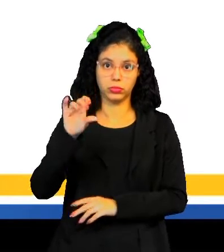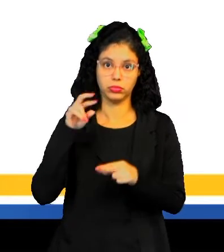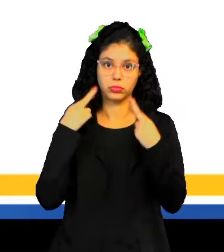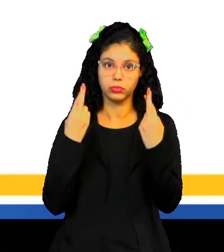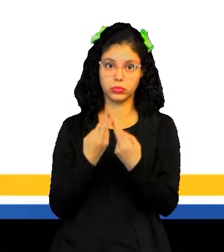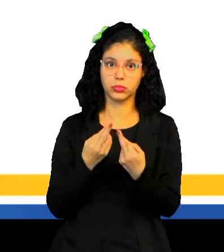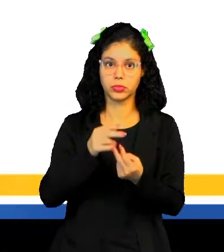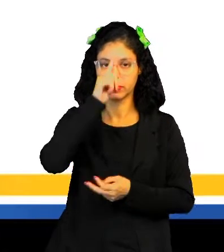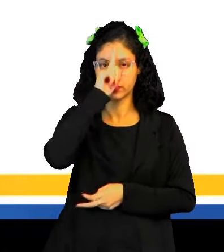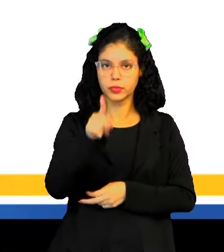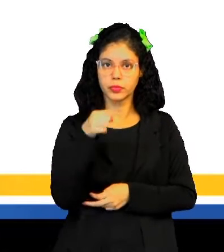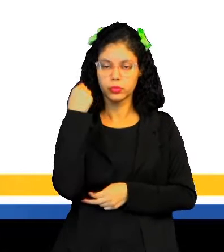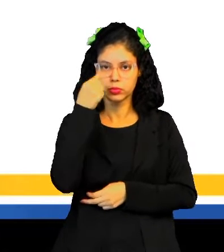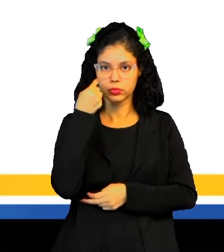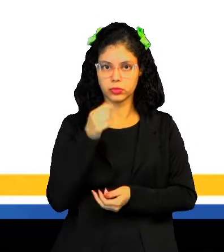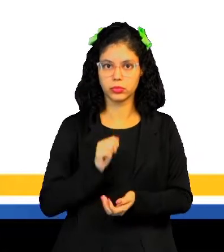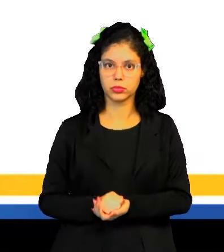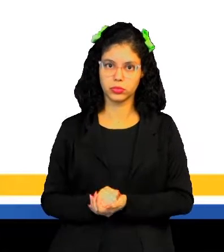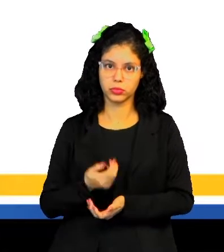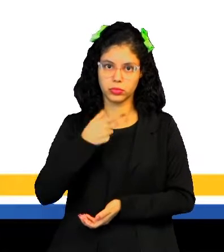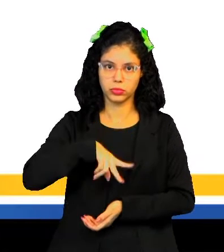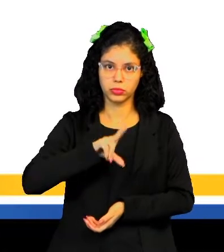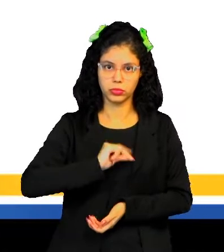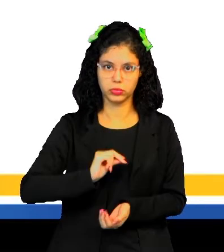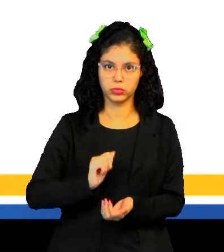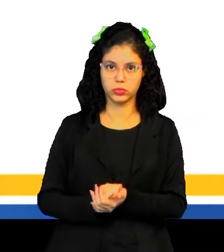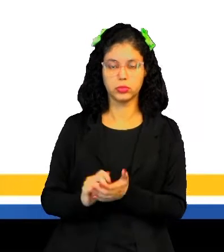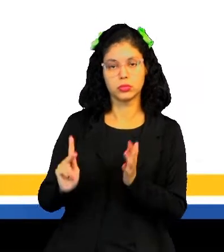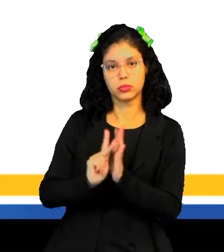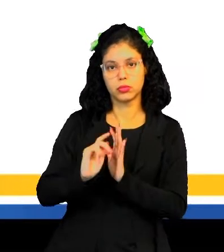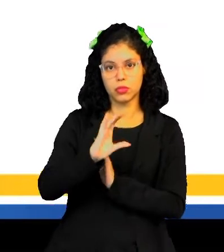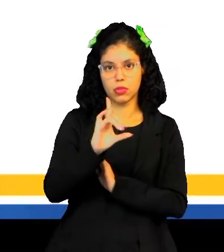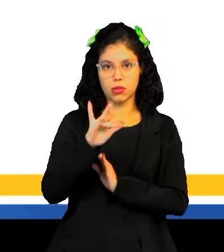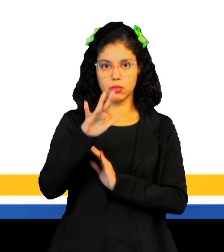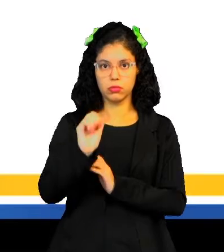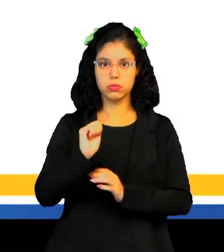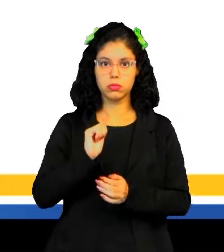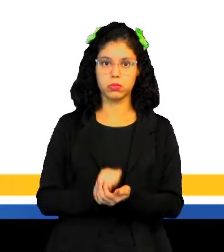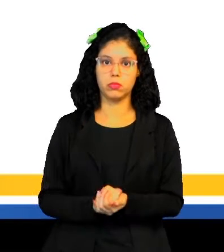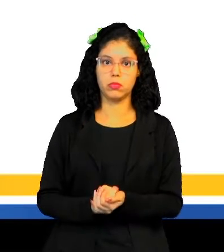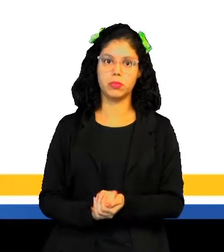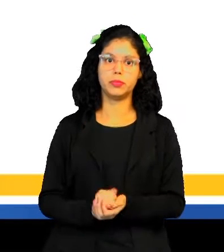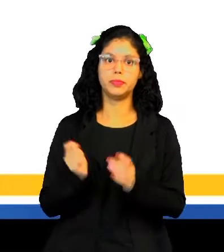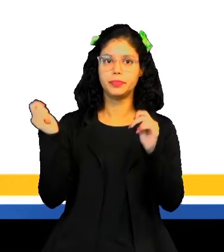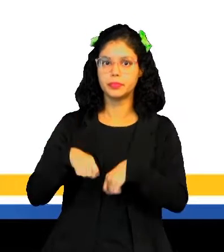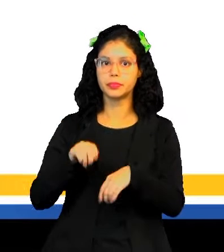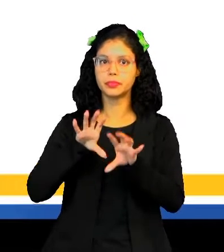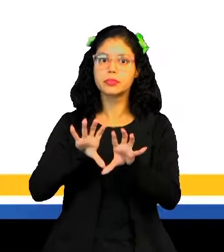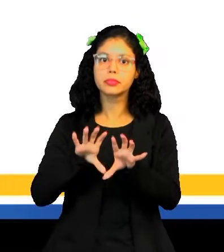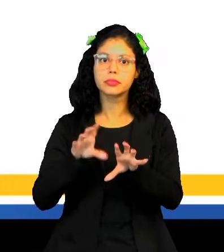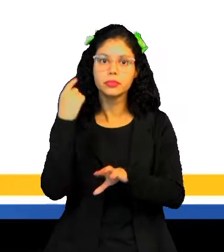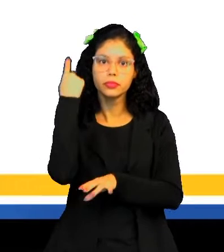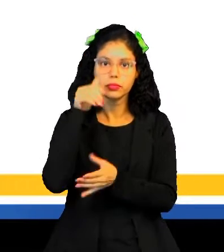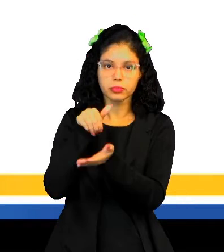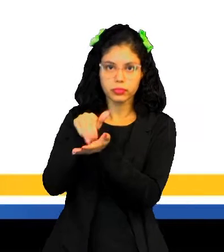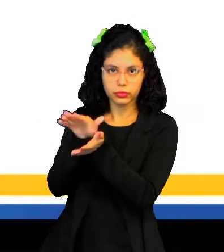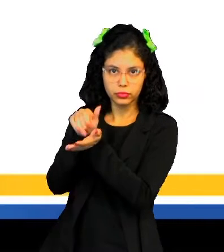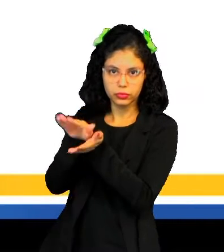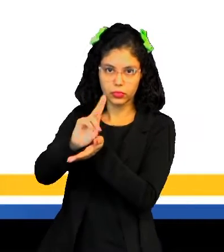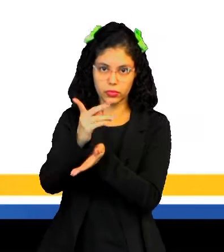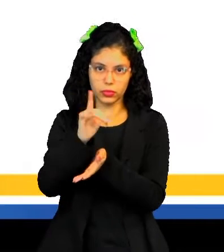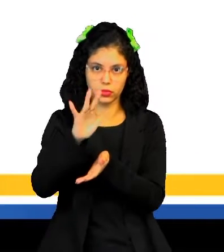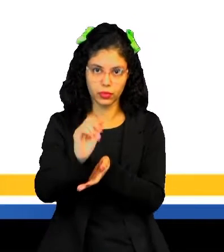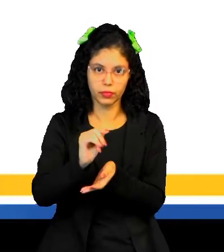é o domínio espanhol sobre o reino português, né? Inclusive nas colônias. Pois dessa forma, os espanhóis expulsaram os